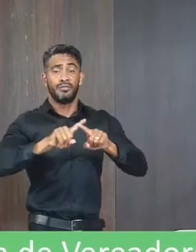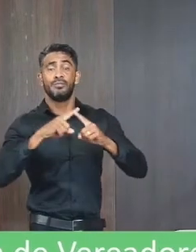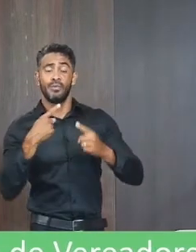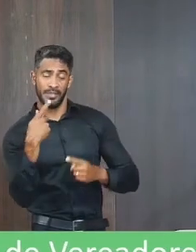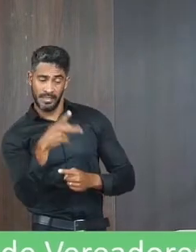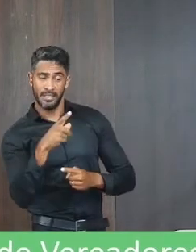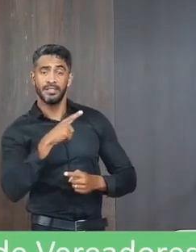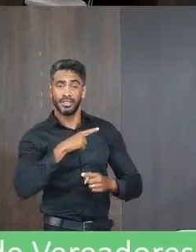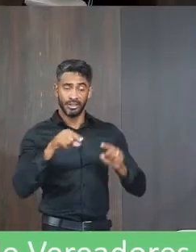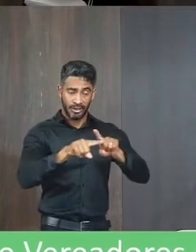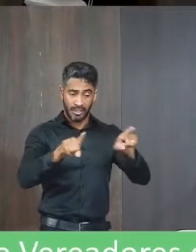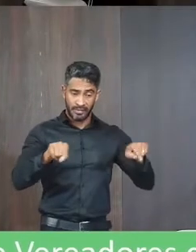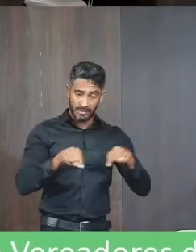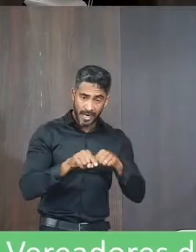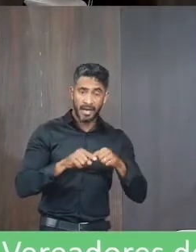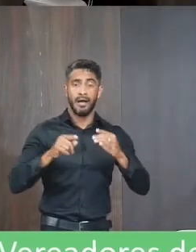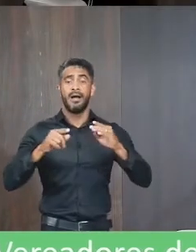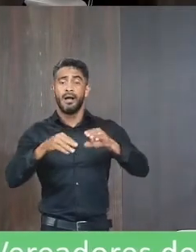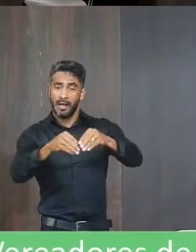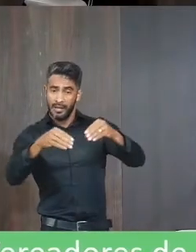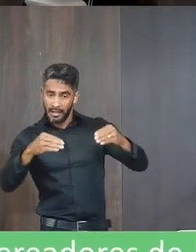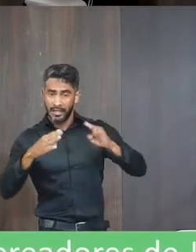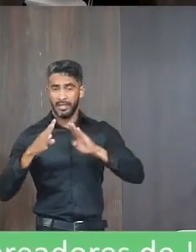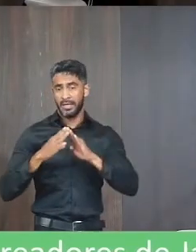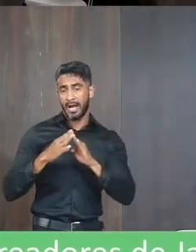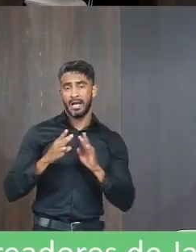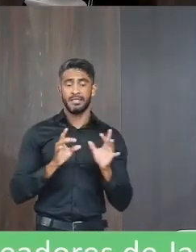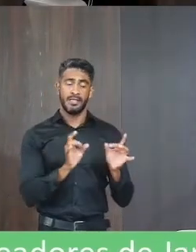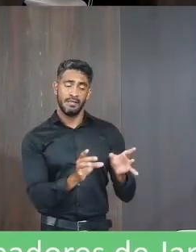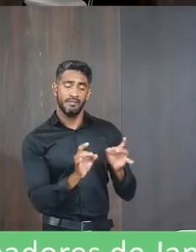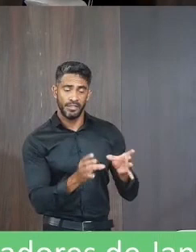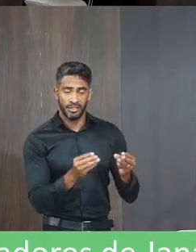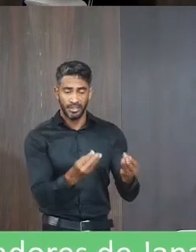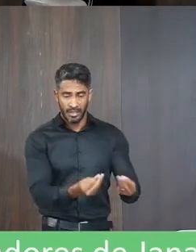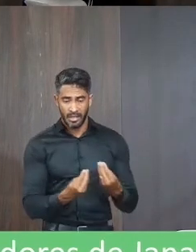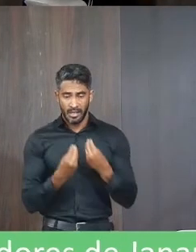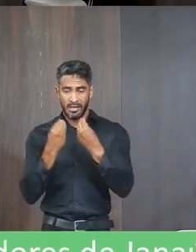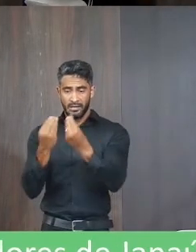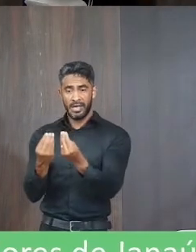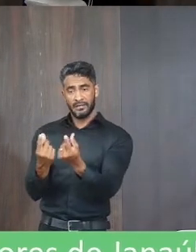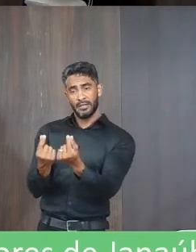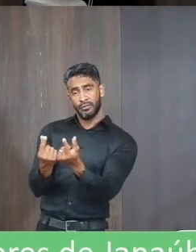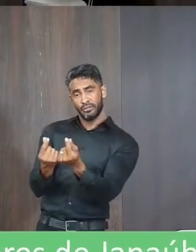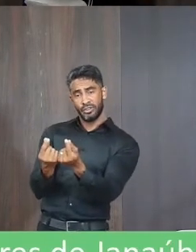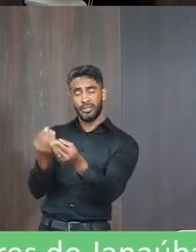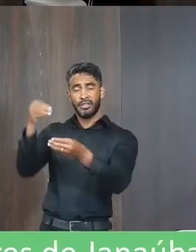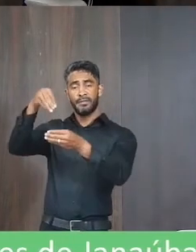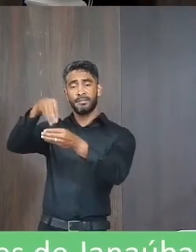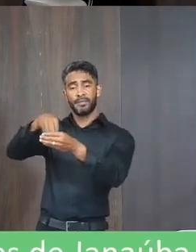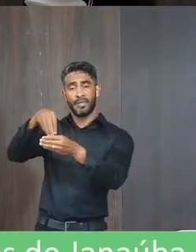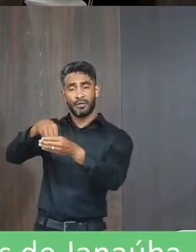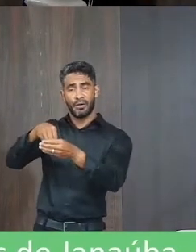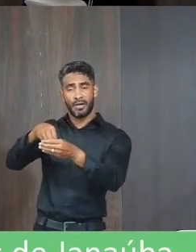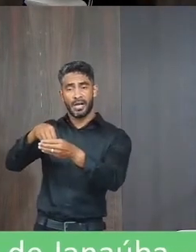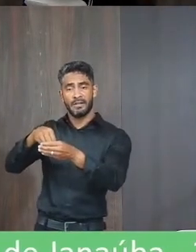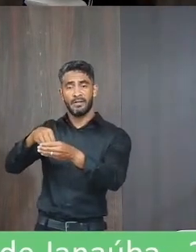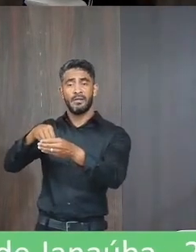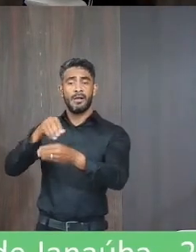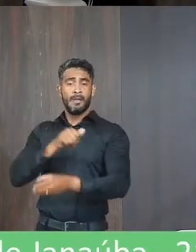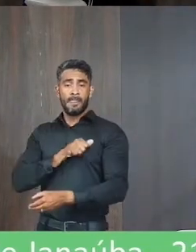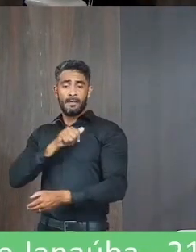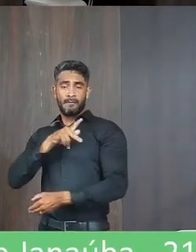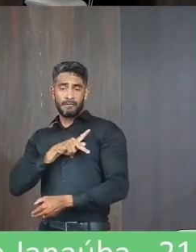que possuíam terras ou casas as vendiam. Traziam o dinheiro da venda e o colocavam aos pés dos